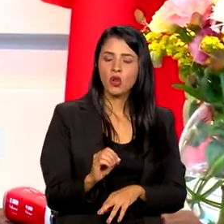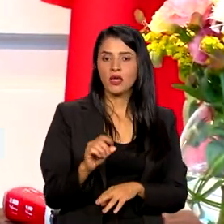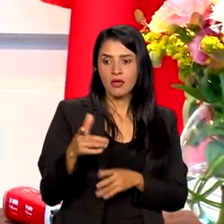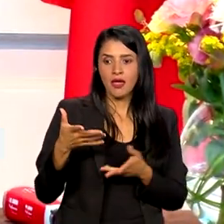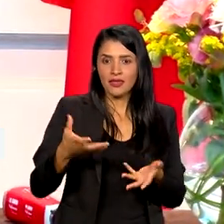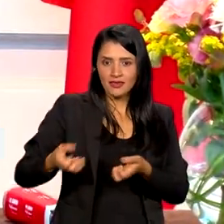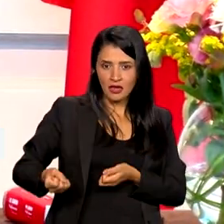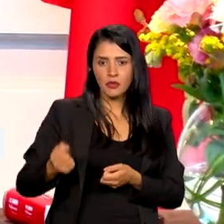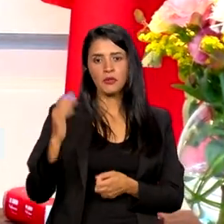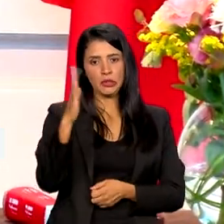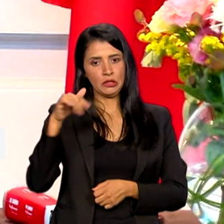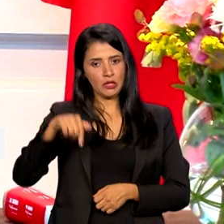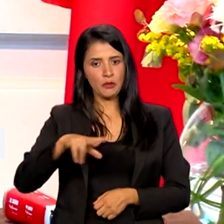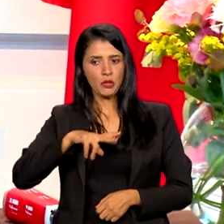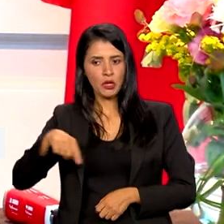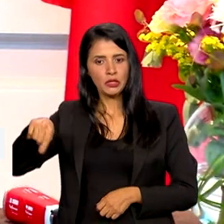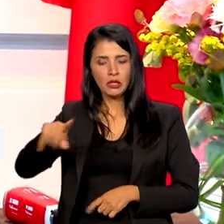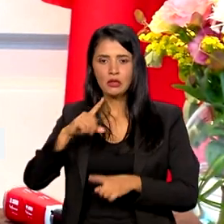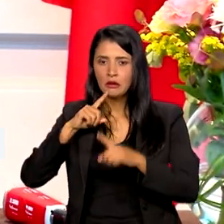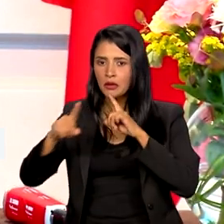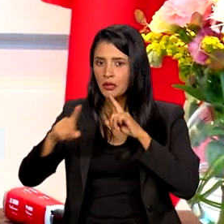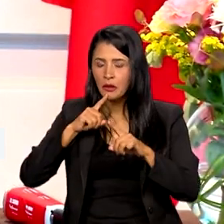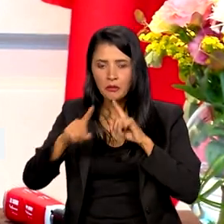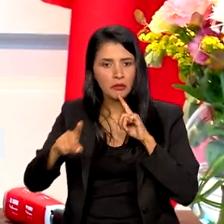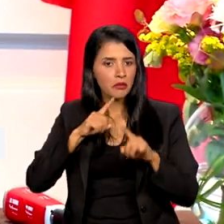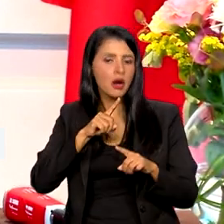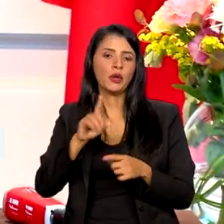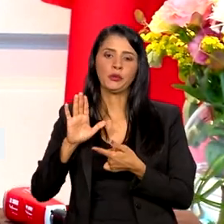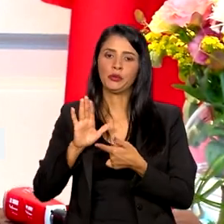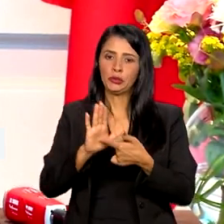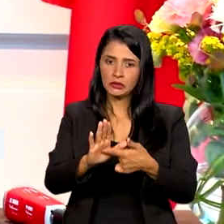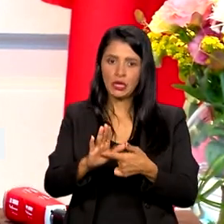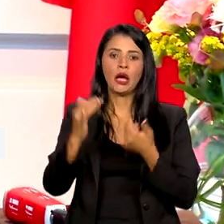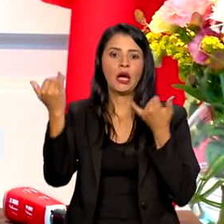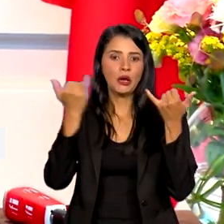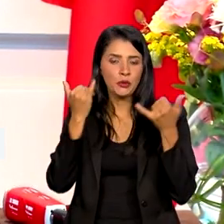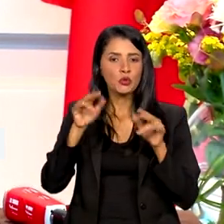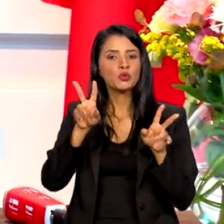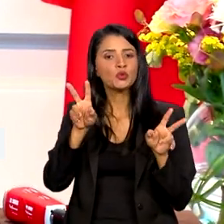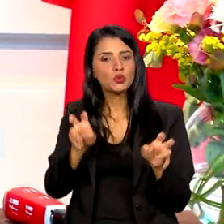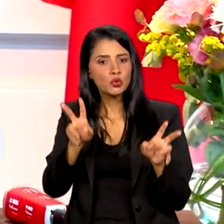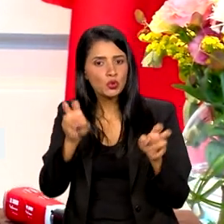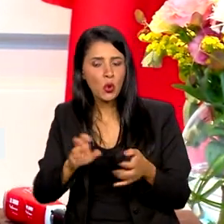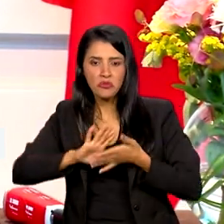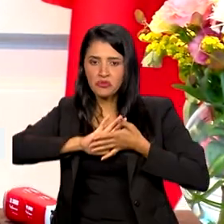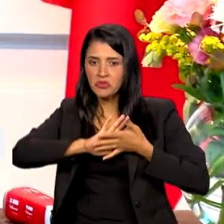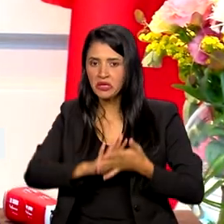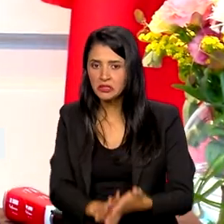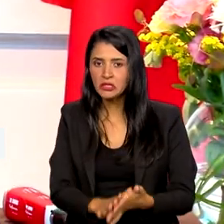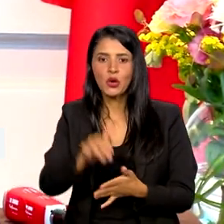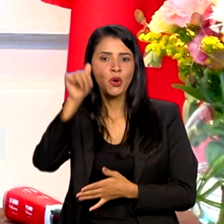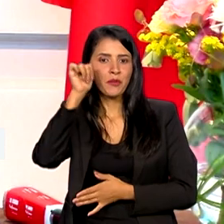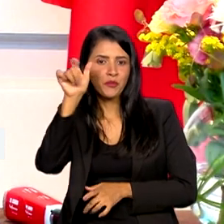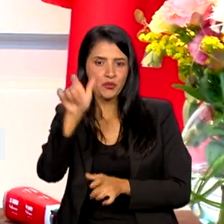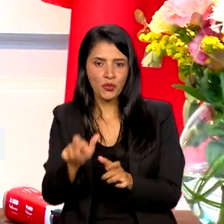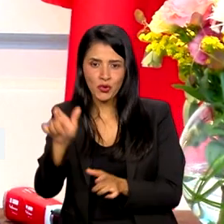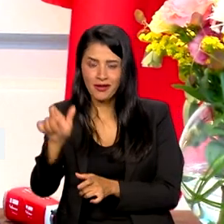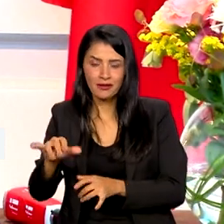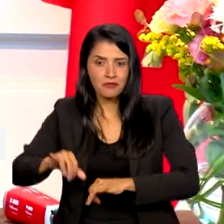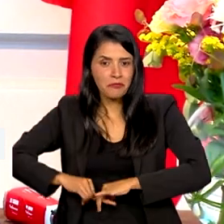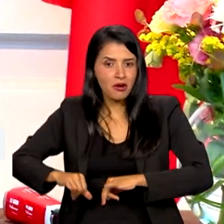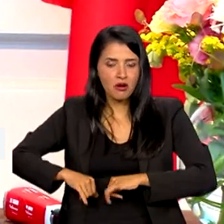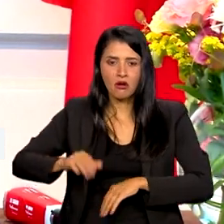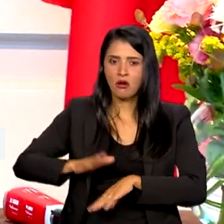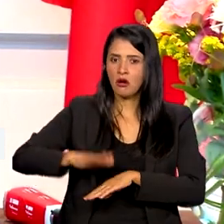em Portugal e eles reclamaram muito, apresentaram inclusive dados sobre discriminação às mulheres, às maiores vítimas,